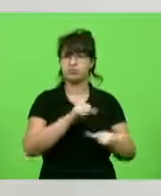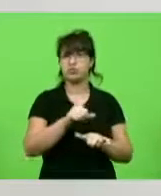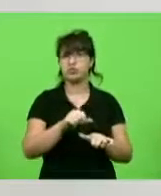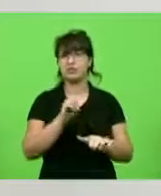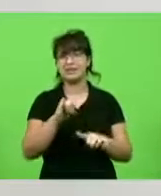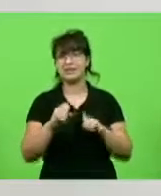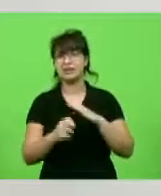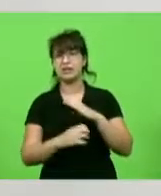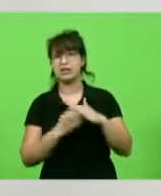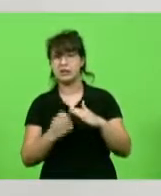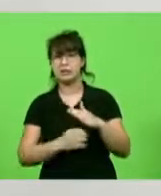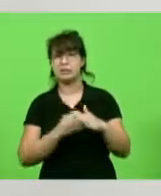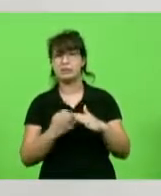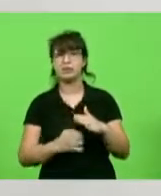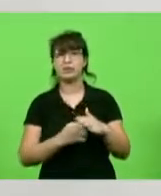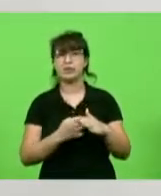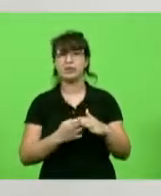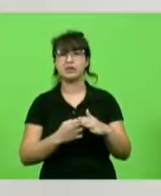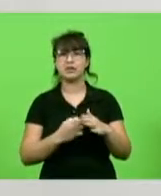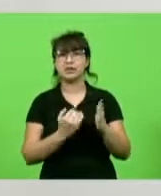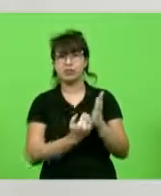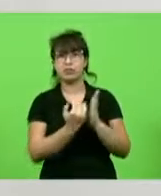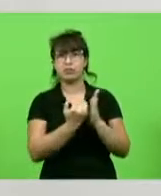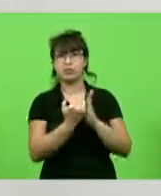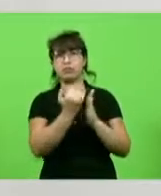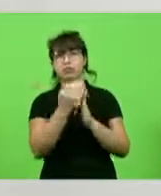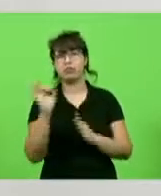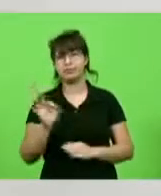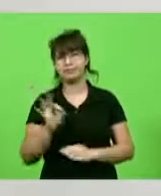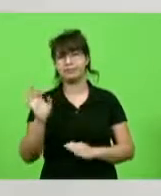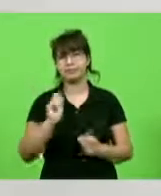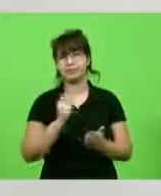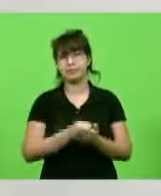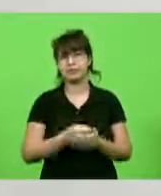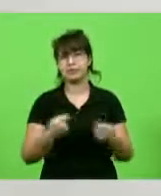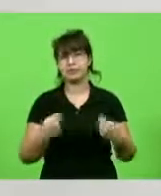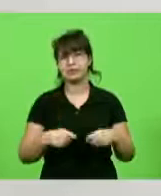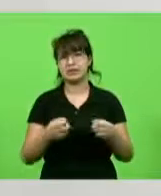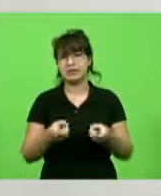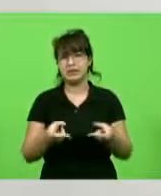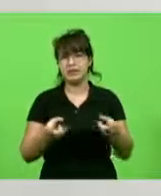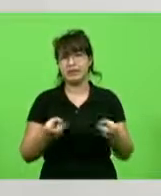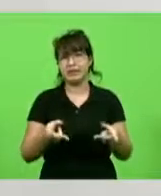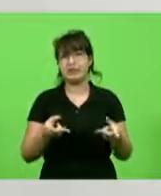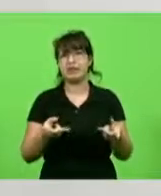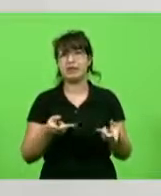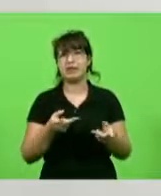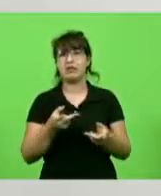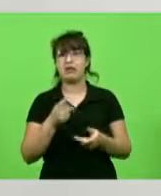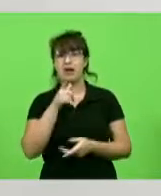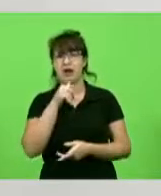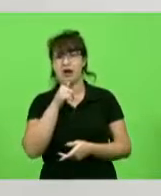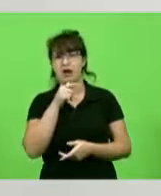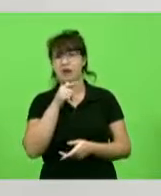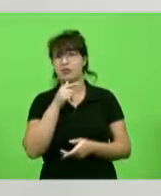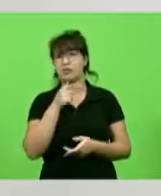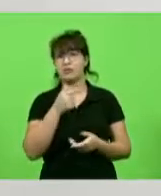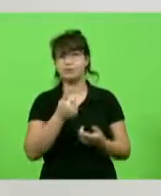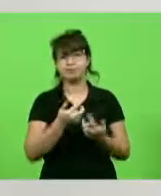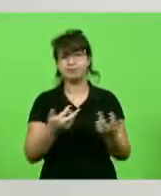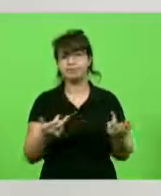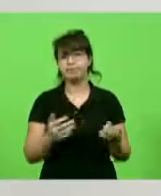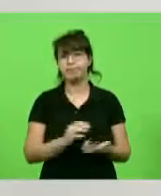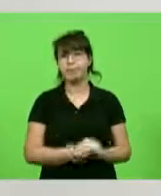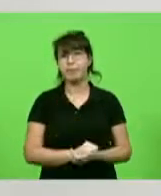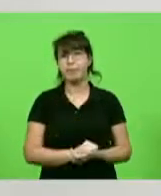transformar num caça-níquel, se venderam água e taxa de esgoto, enfim. Um trabalho